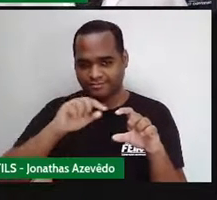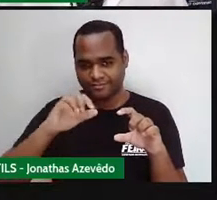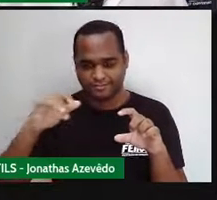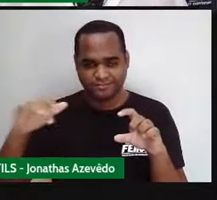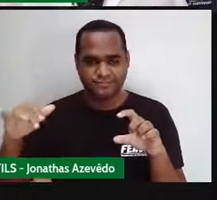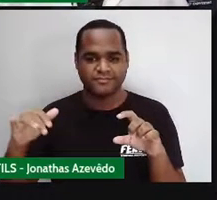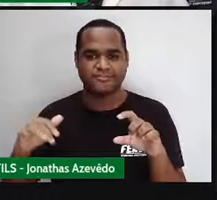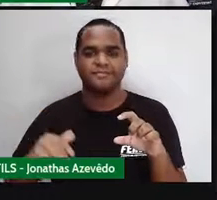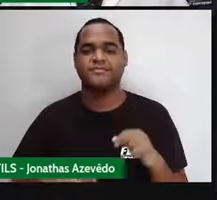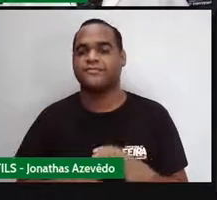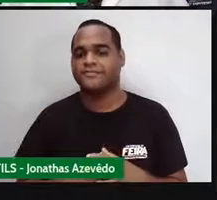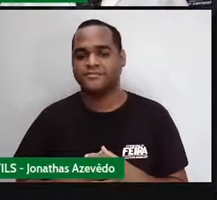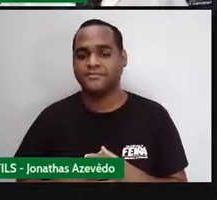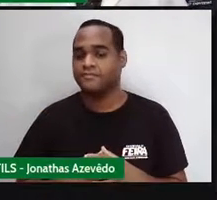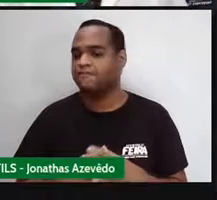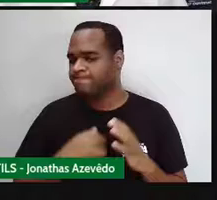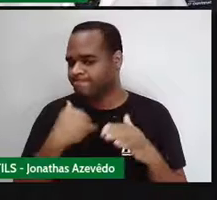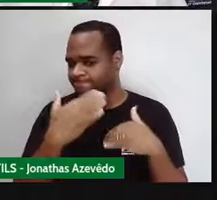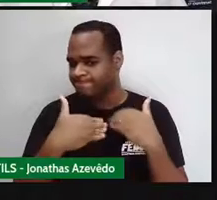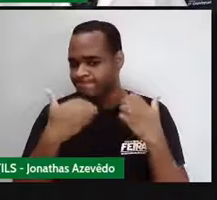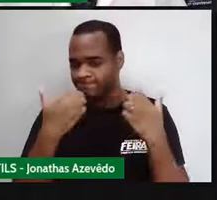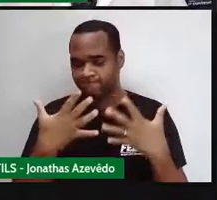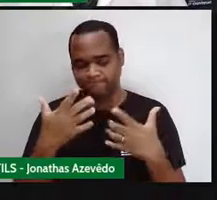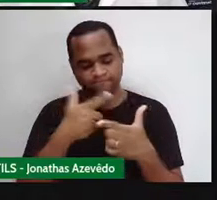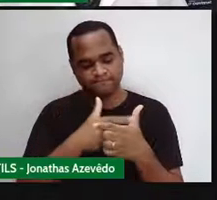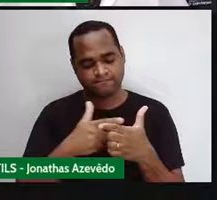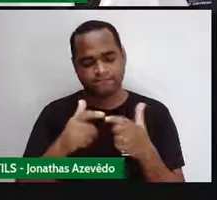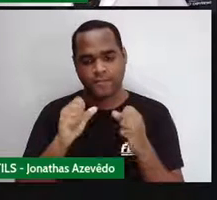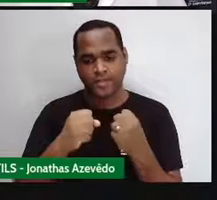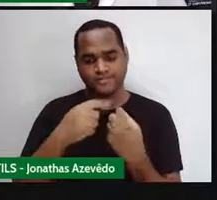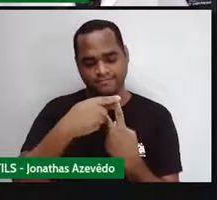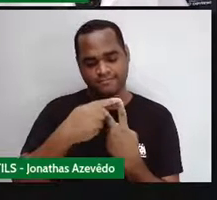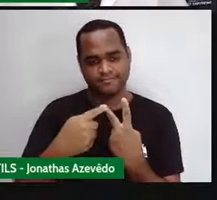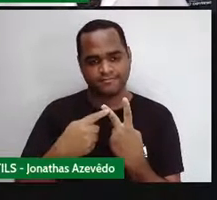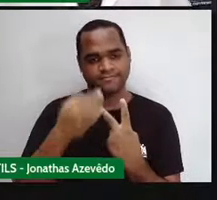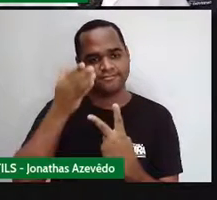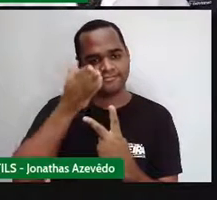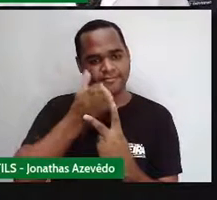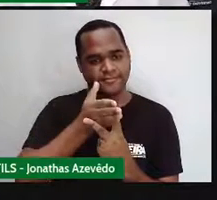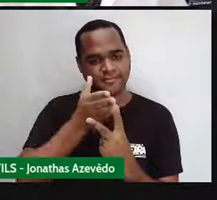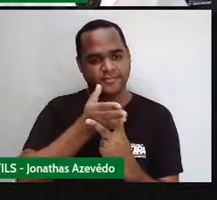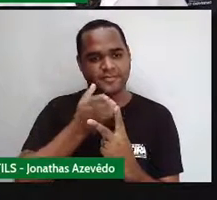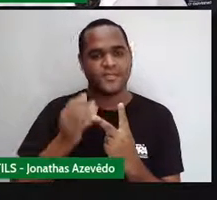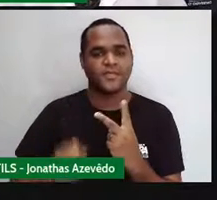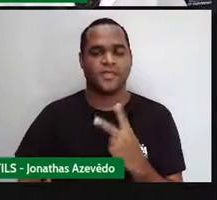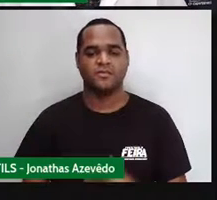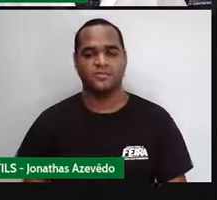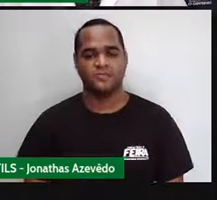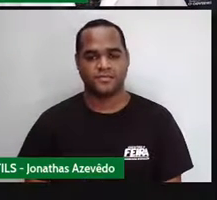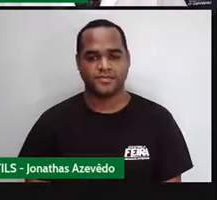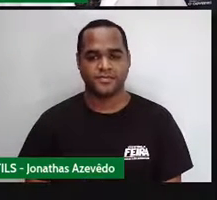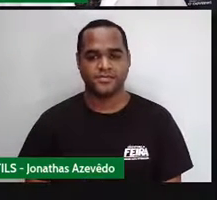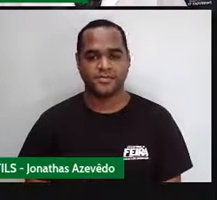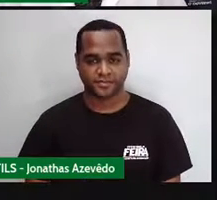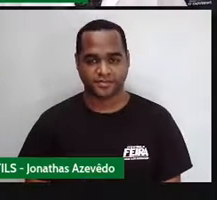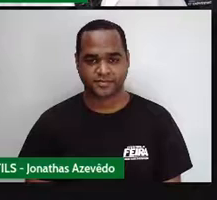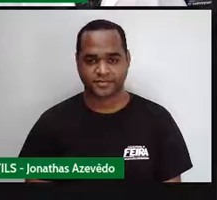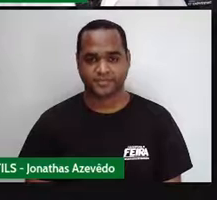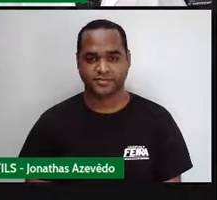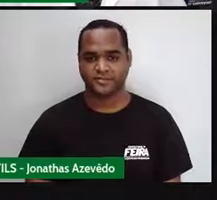Porque depois a gente vai dividir isso por 2. Olha só como vai ficar.